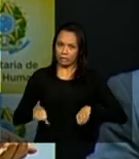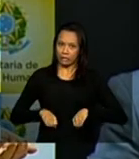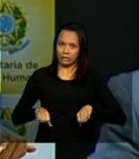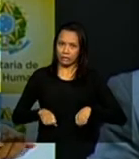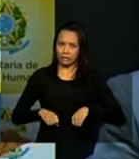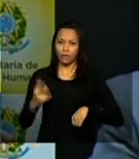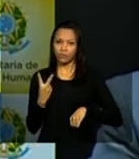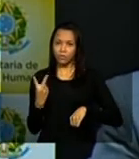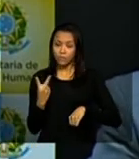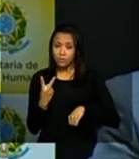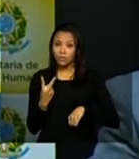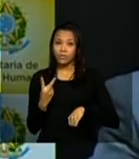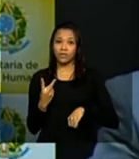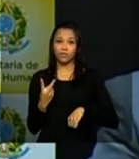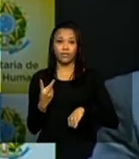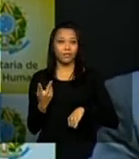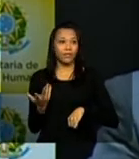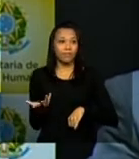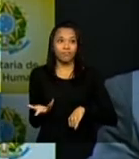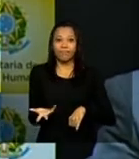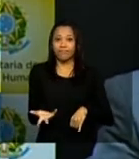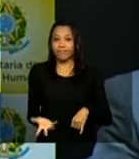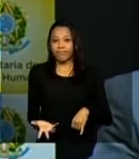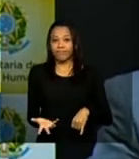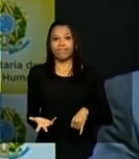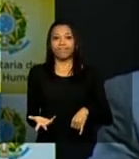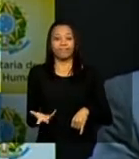é absolutamente